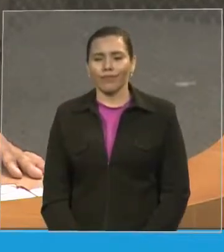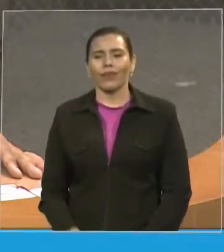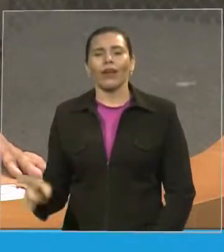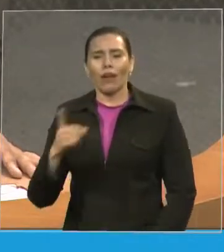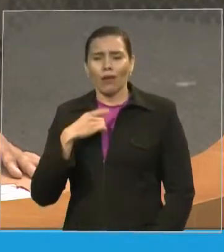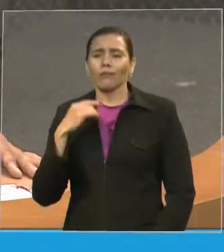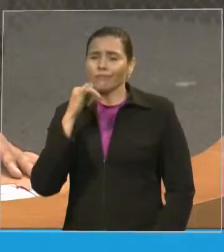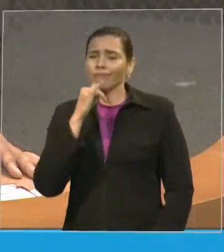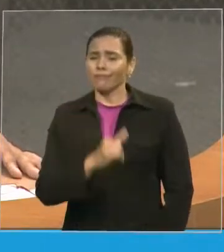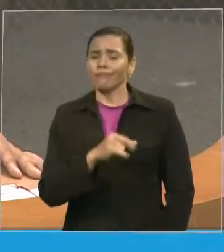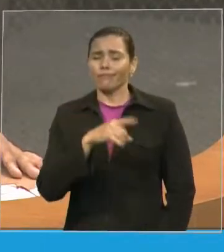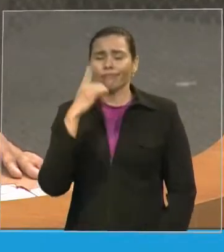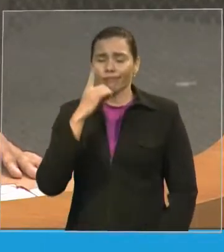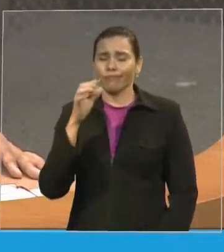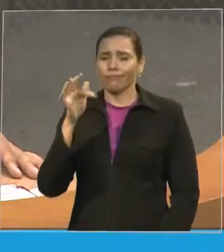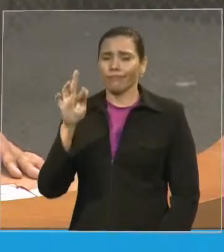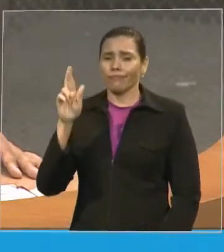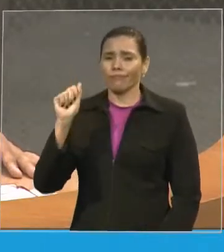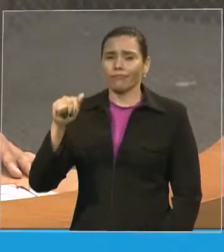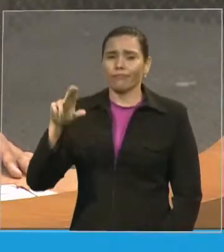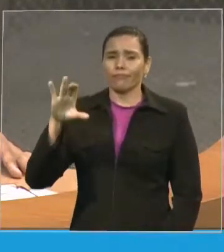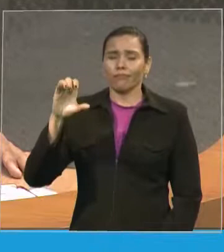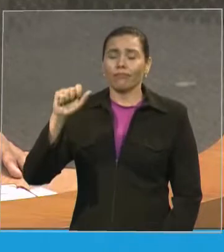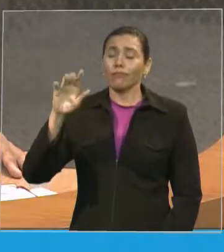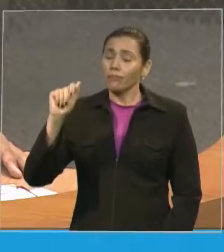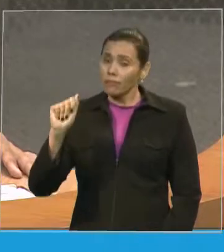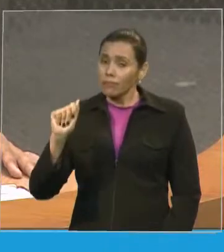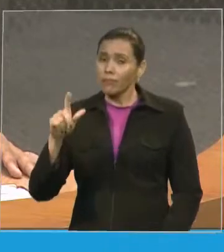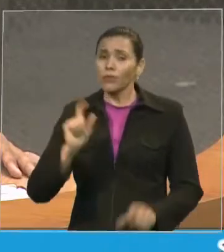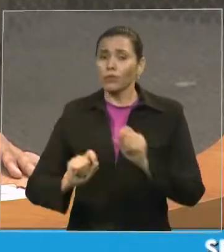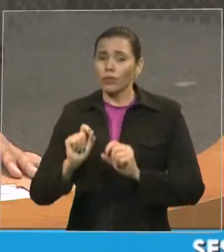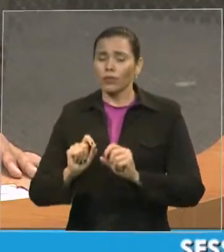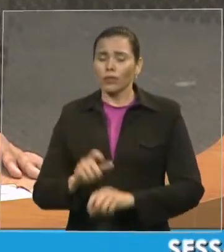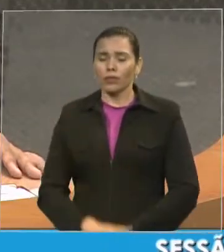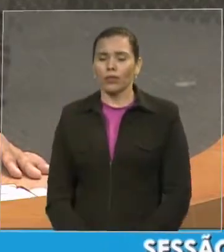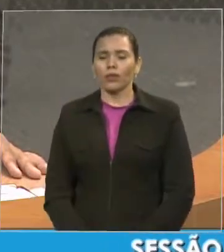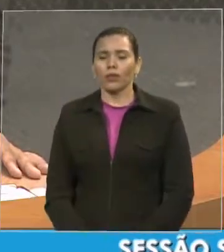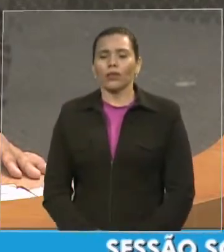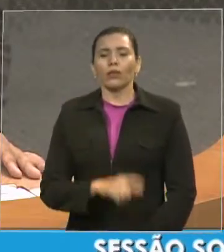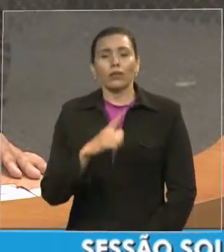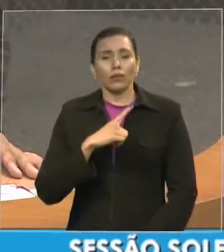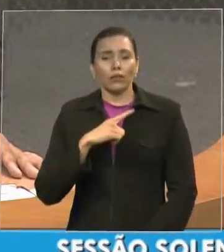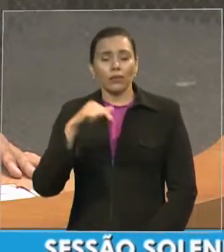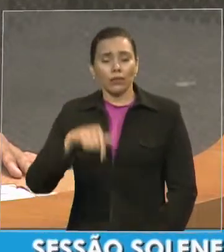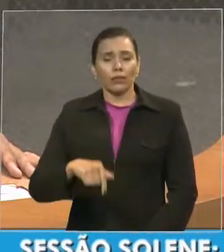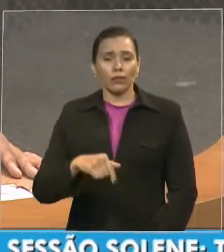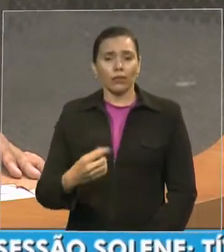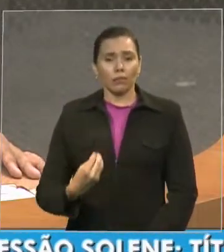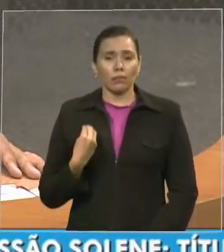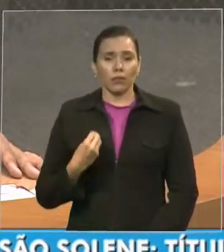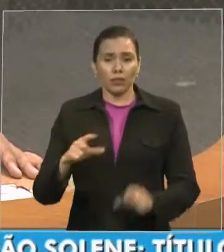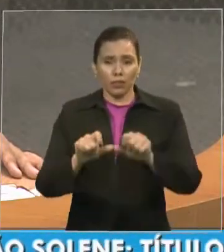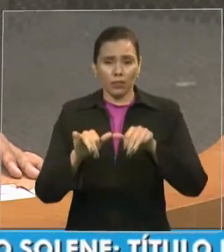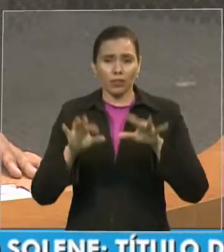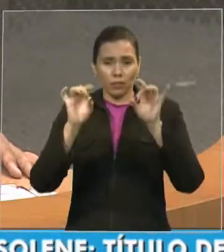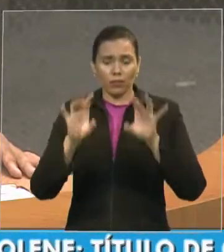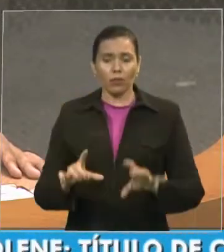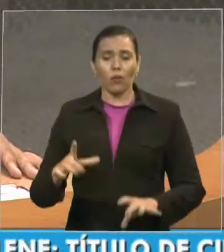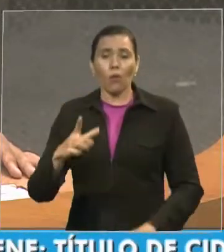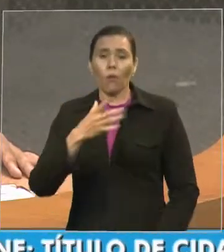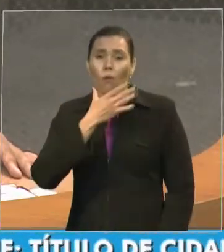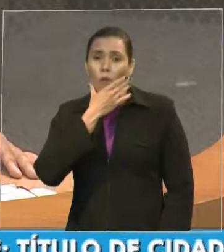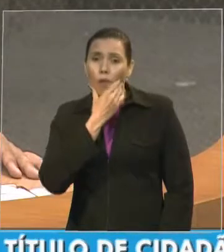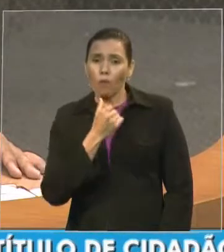autorizados por Deus de levantar as mãos para os enfermos e eles serem curados.